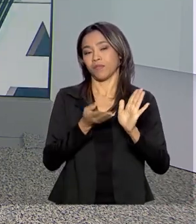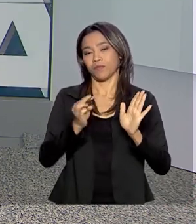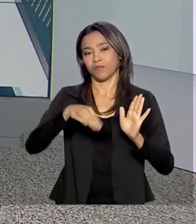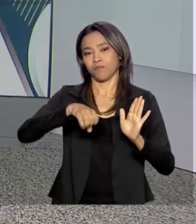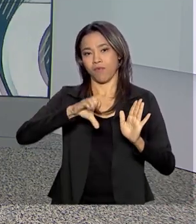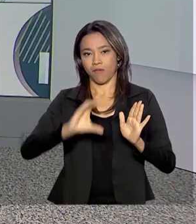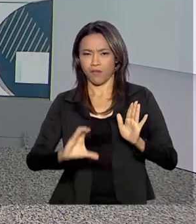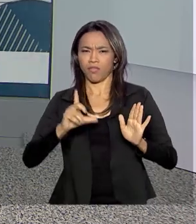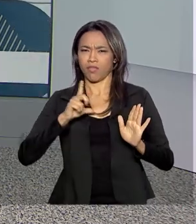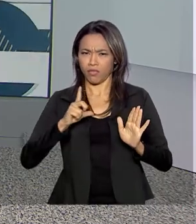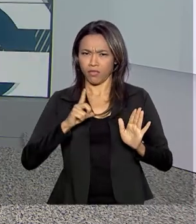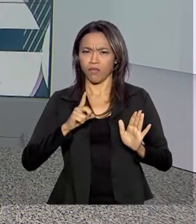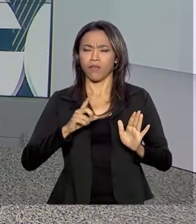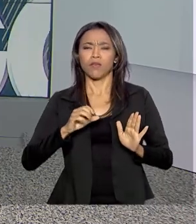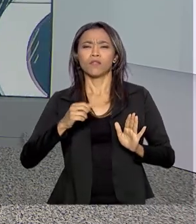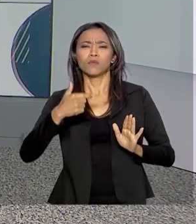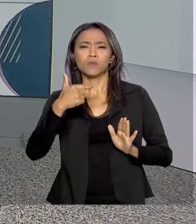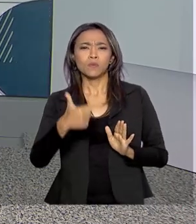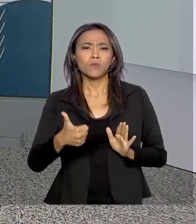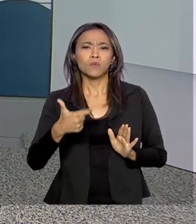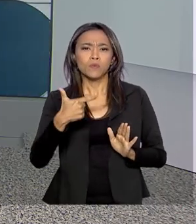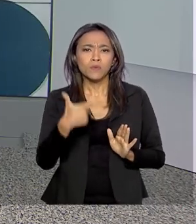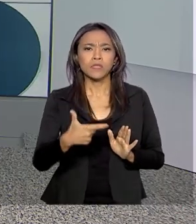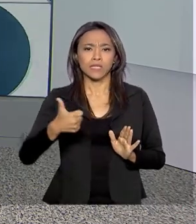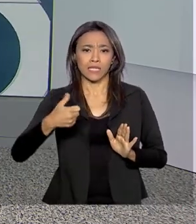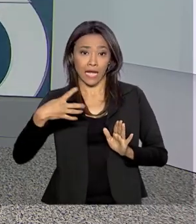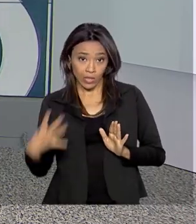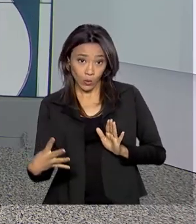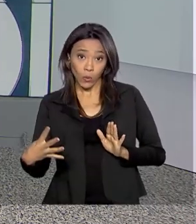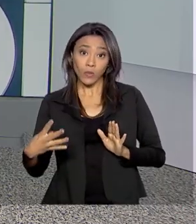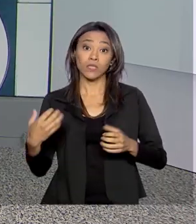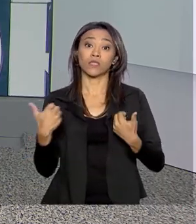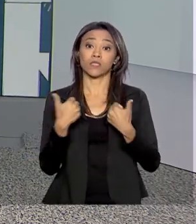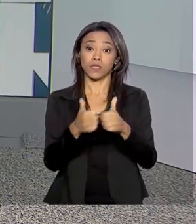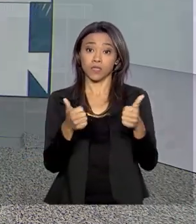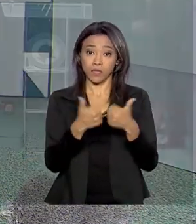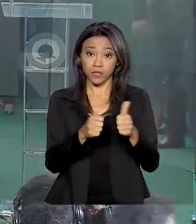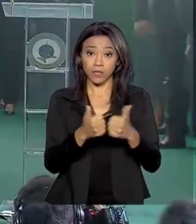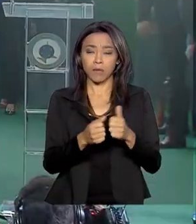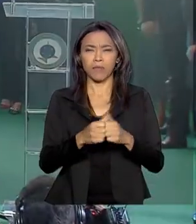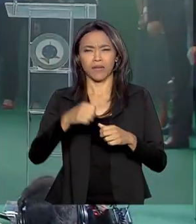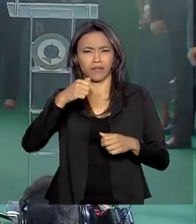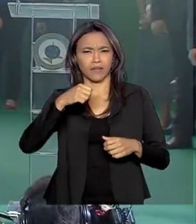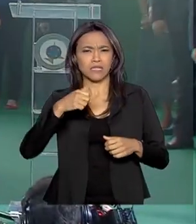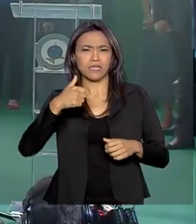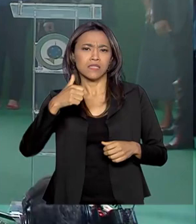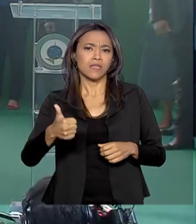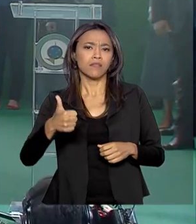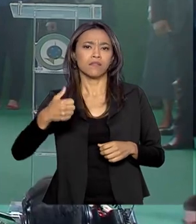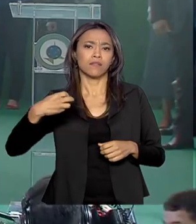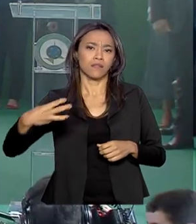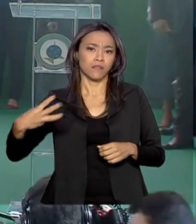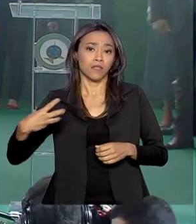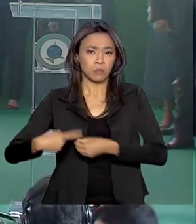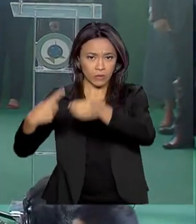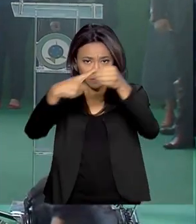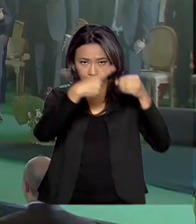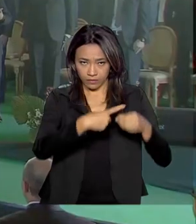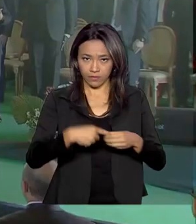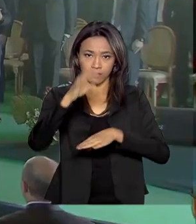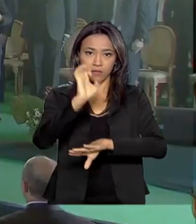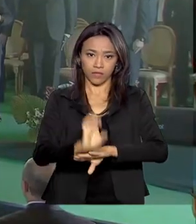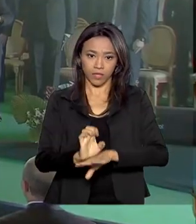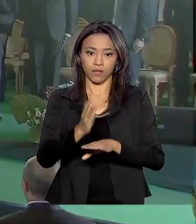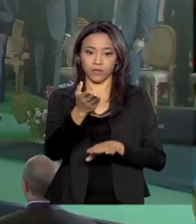214 novos veículos para 133 municípios de Goiás. Pela manhã, o presidente participou aqui em Brasília